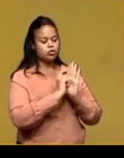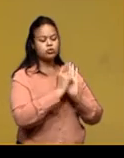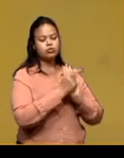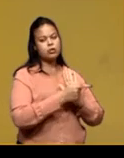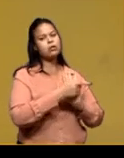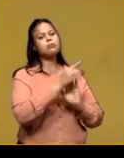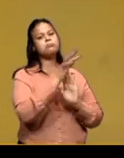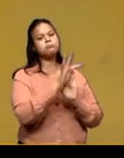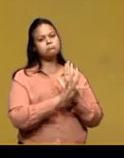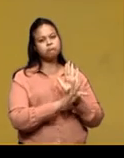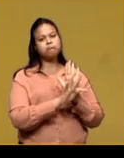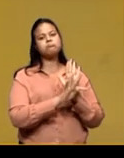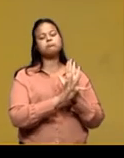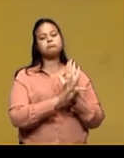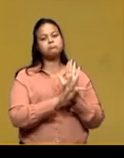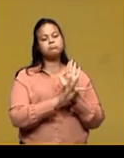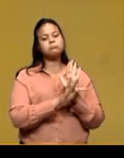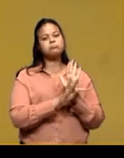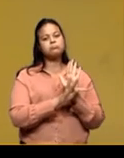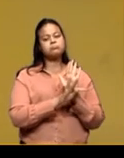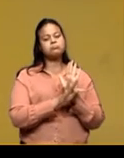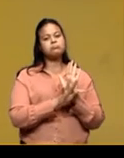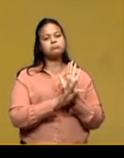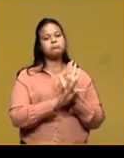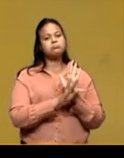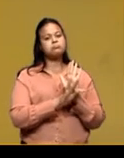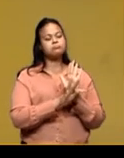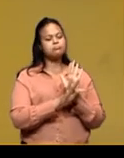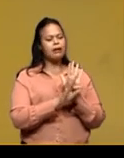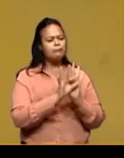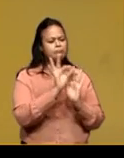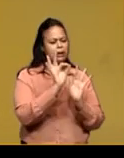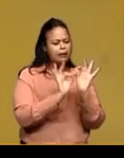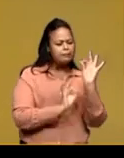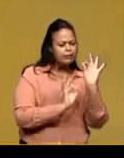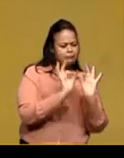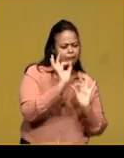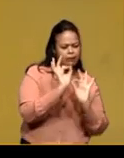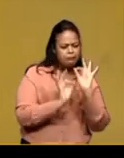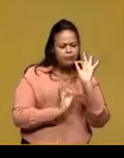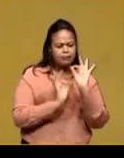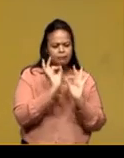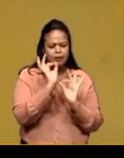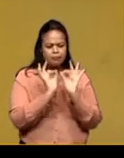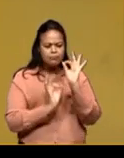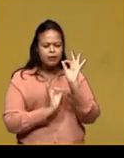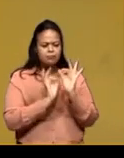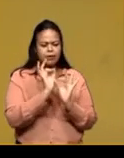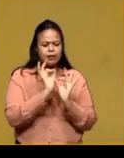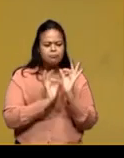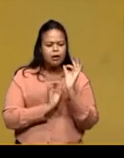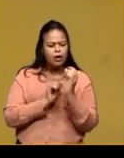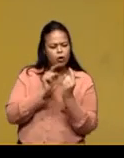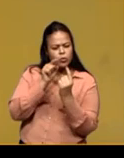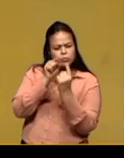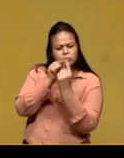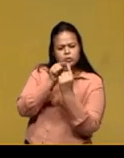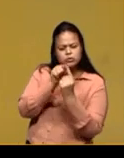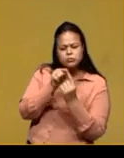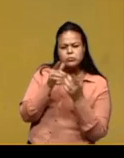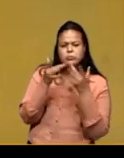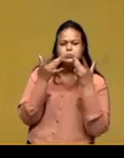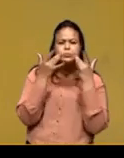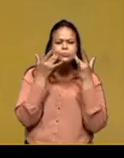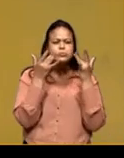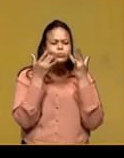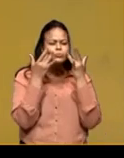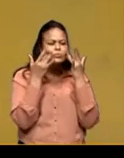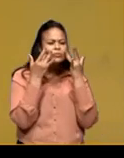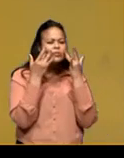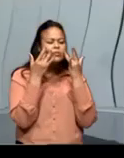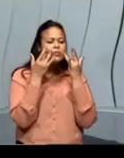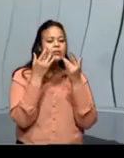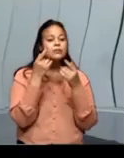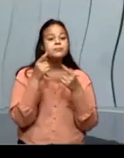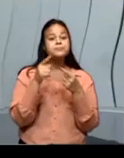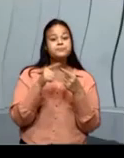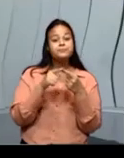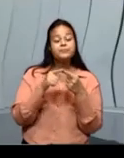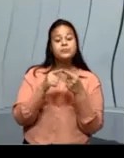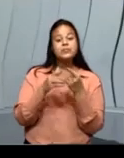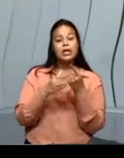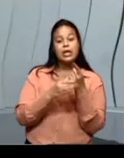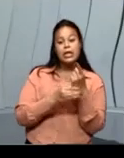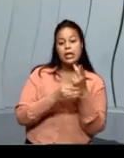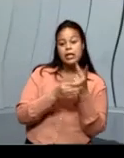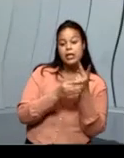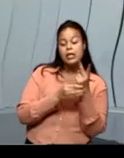textual que vai analisar um objeto cultural. Eu chamo de objeto cultural livros,